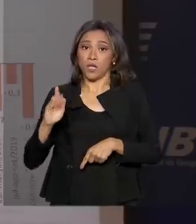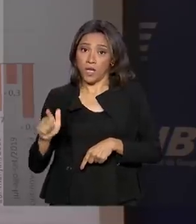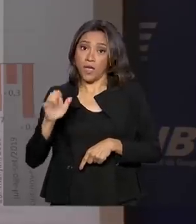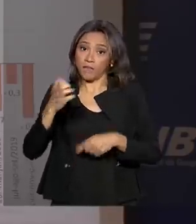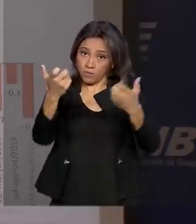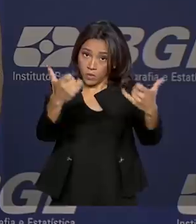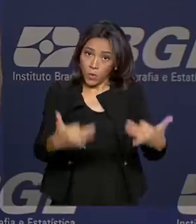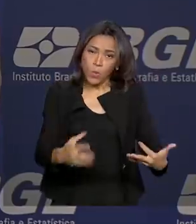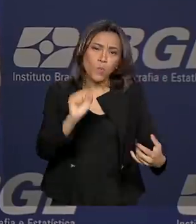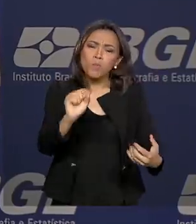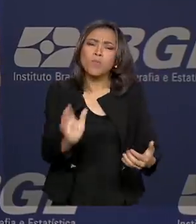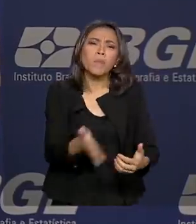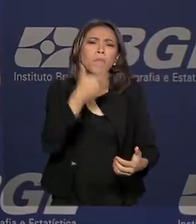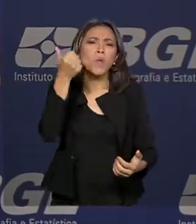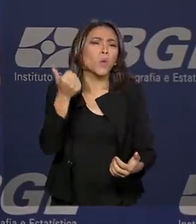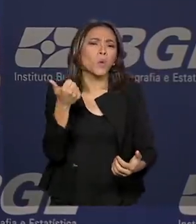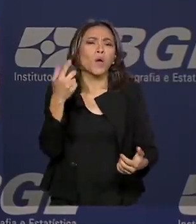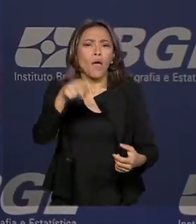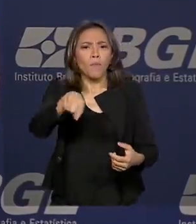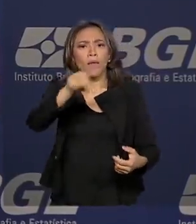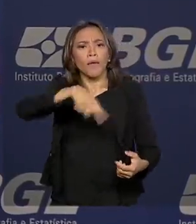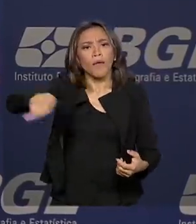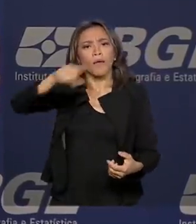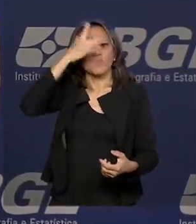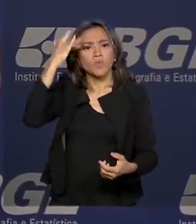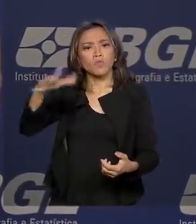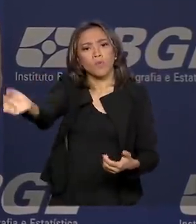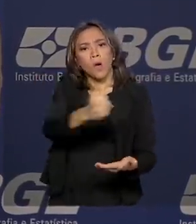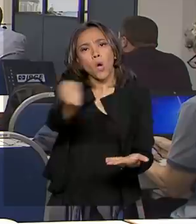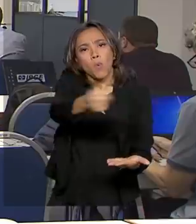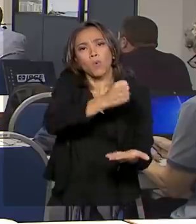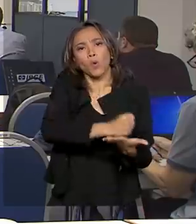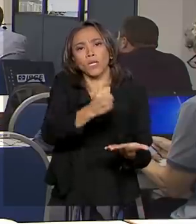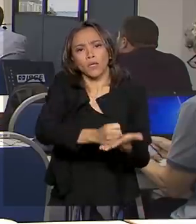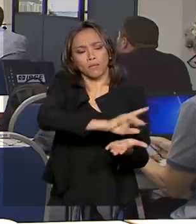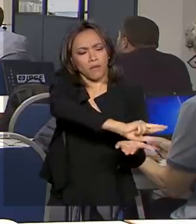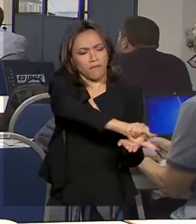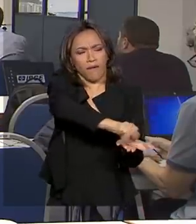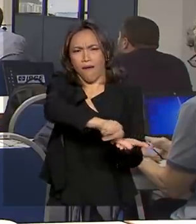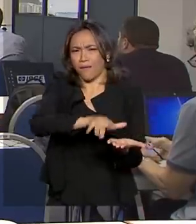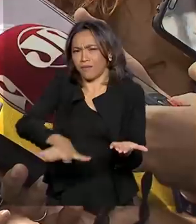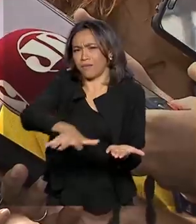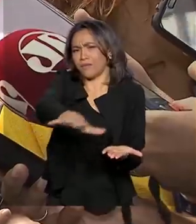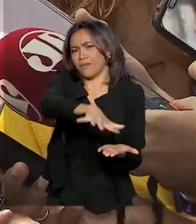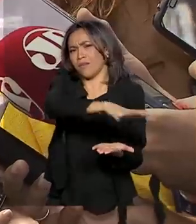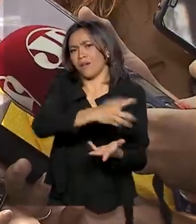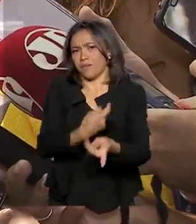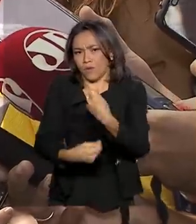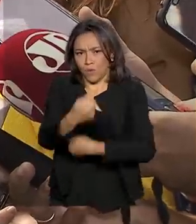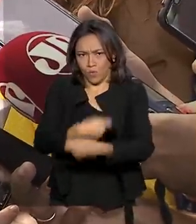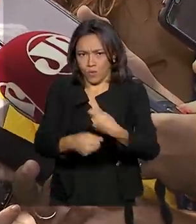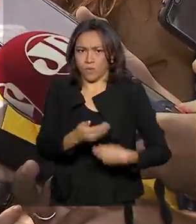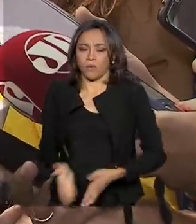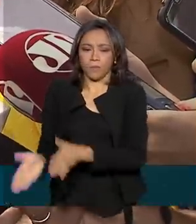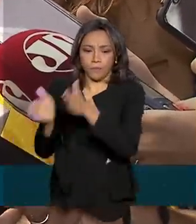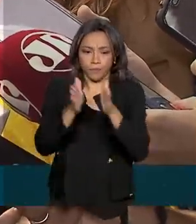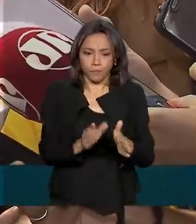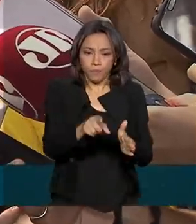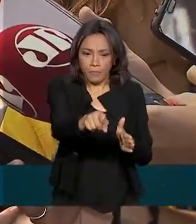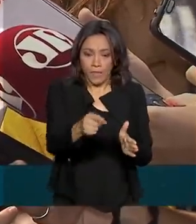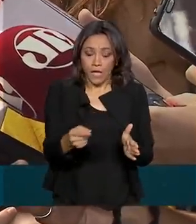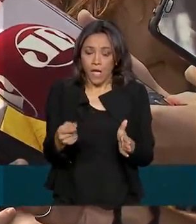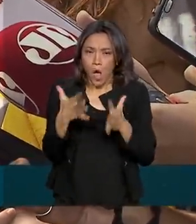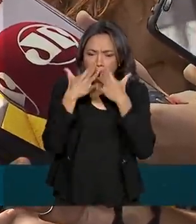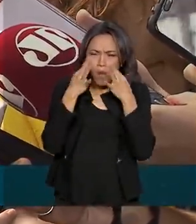do emprego é que os trabalhadores foram contratados nos diferentes setores da economia. Começo a observar